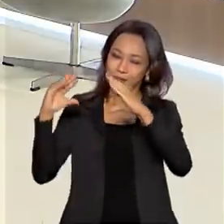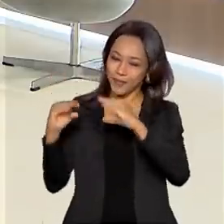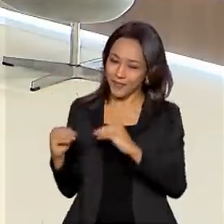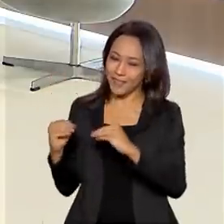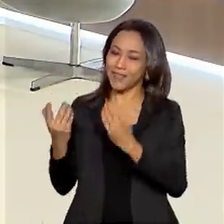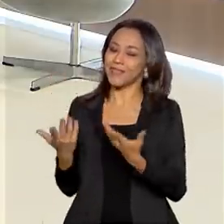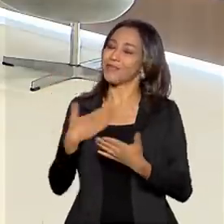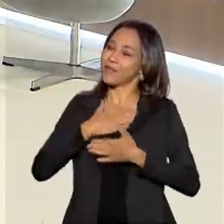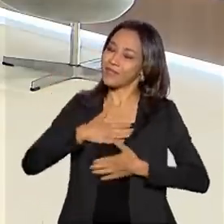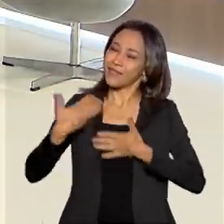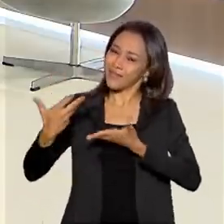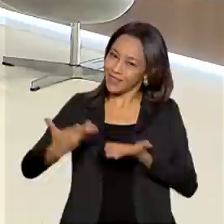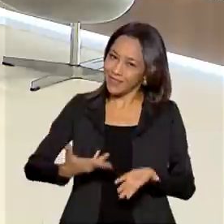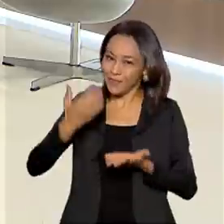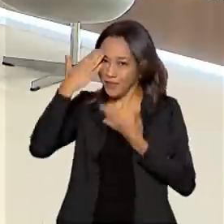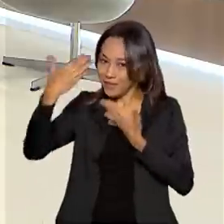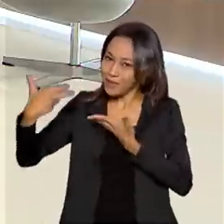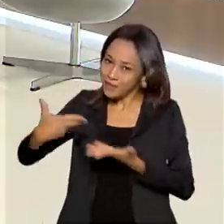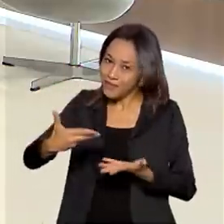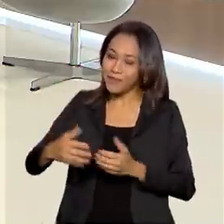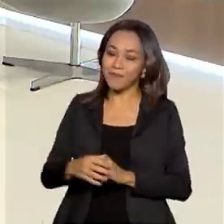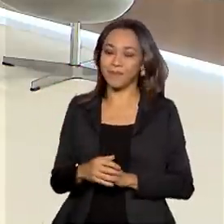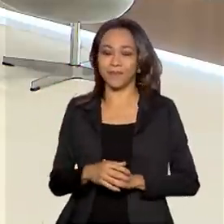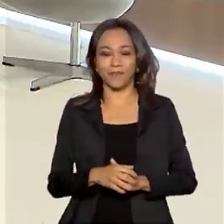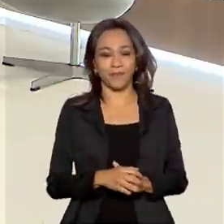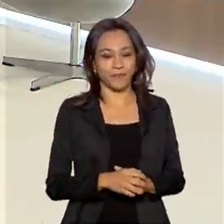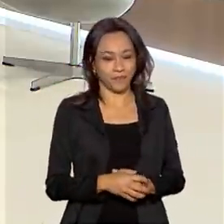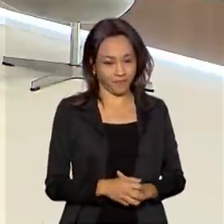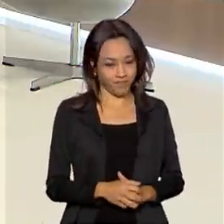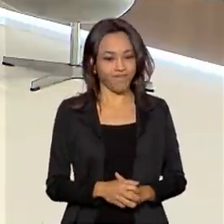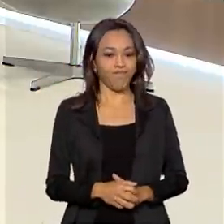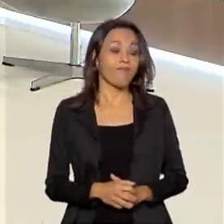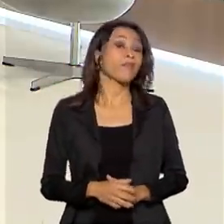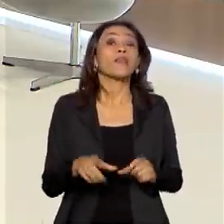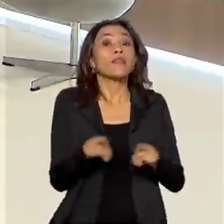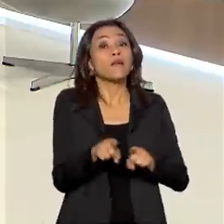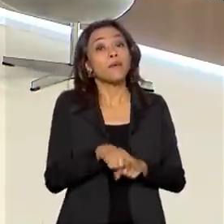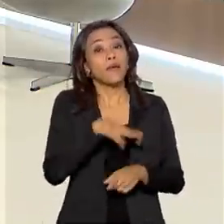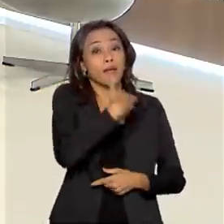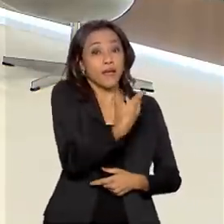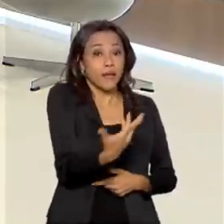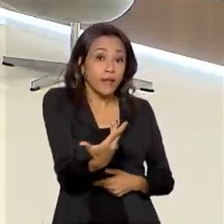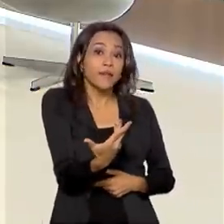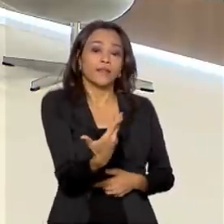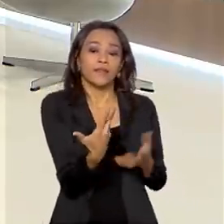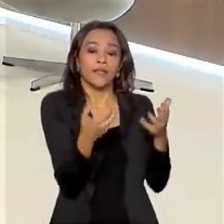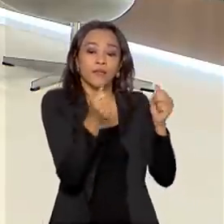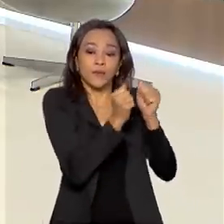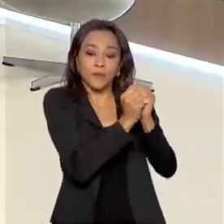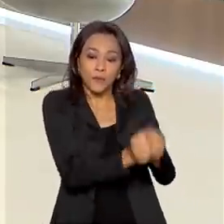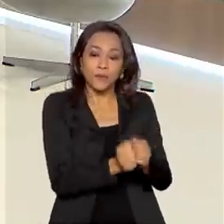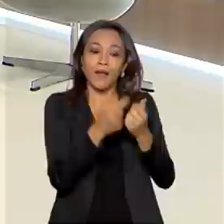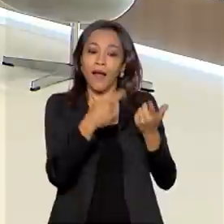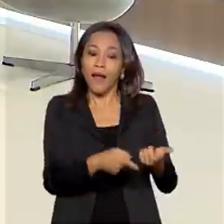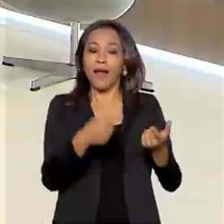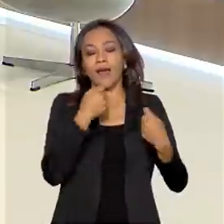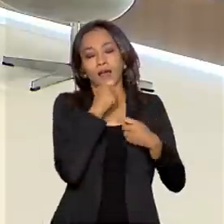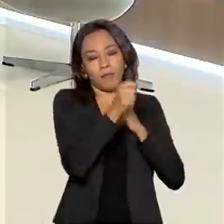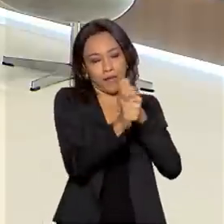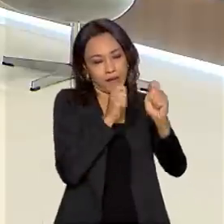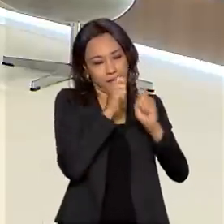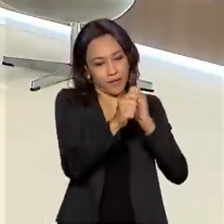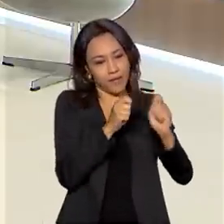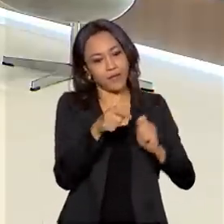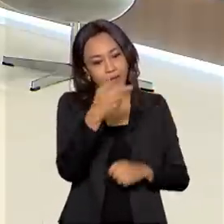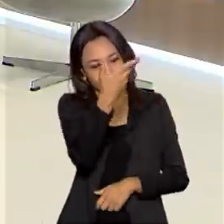Boa noite, é um prazer enorme estar aqui. Obrigado pelo convite. E quem também participa do Brasil em Pauta é a jornalista e apresentadora